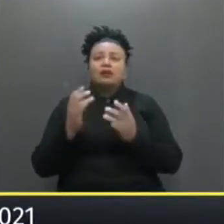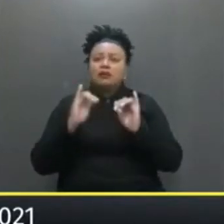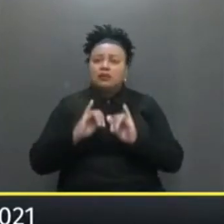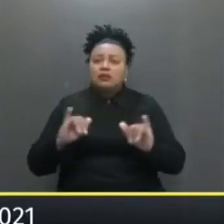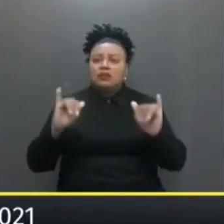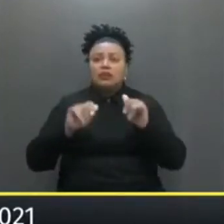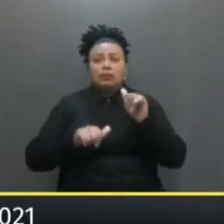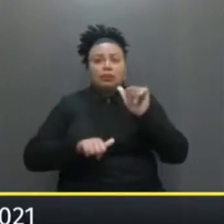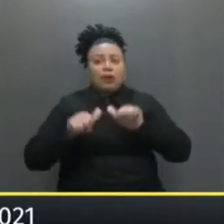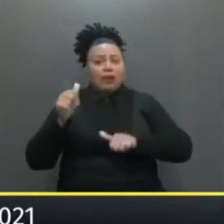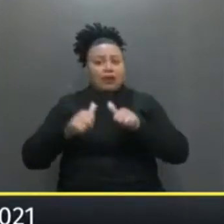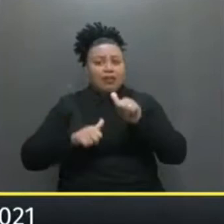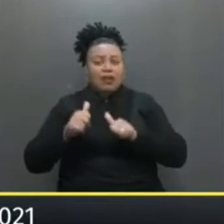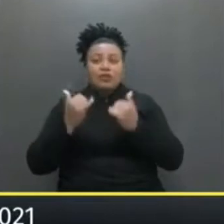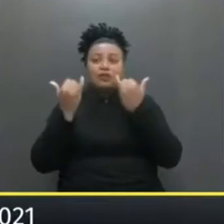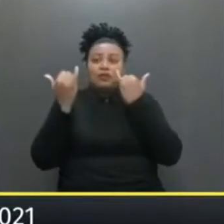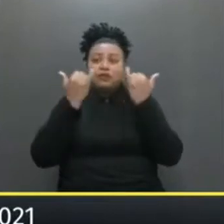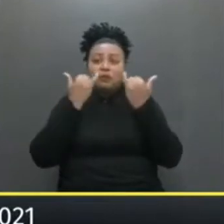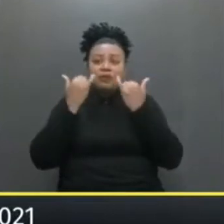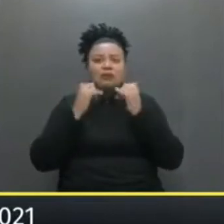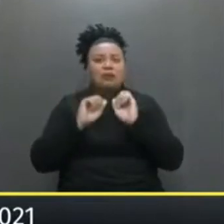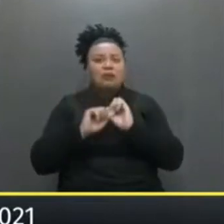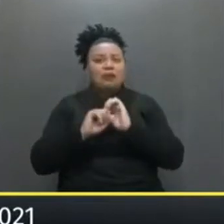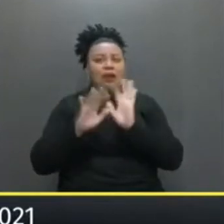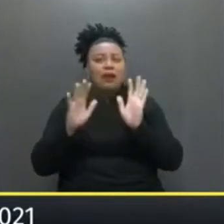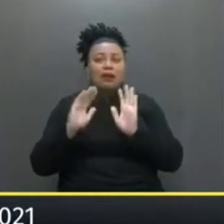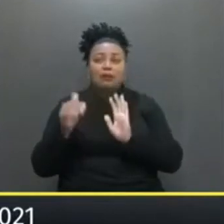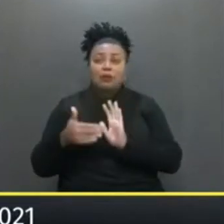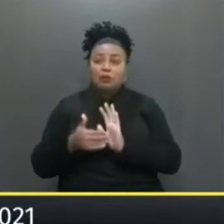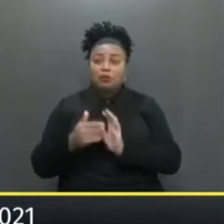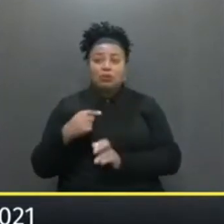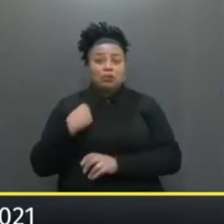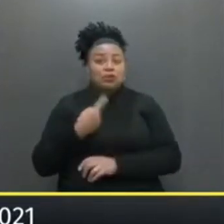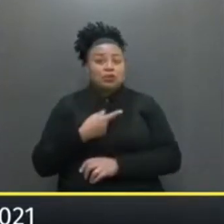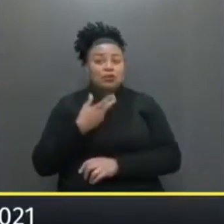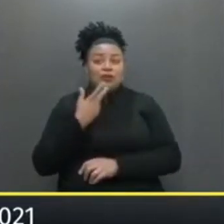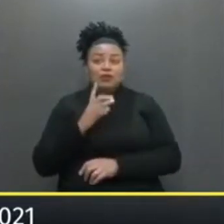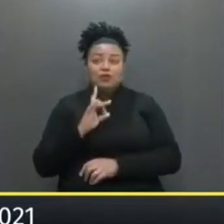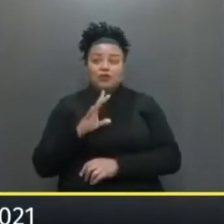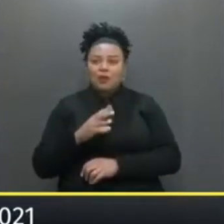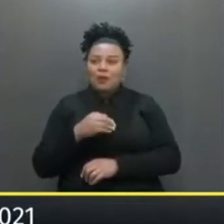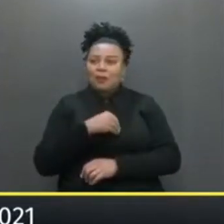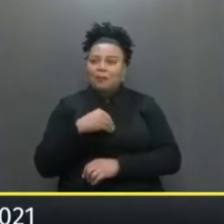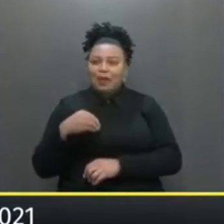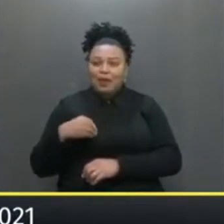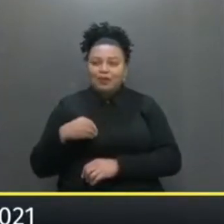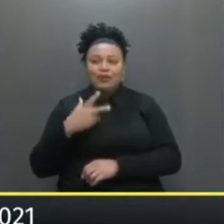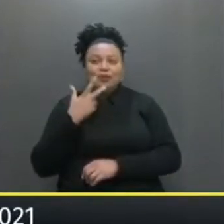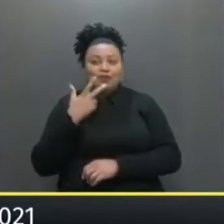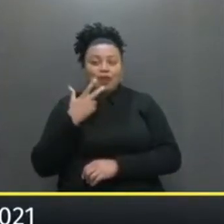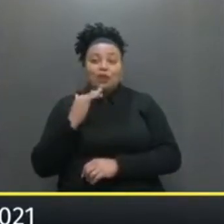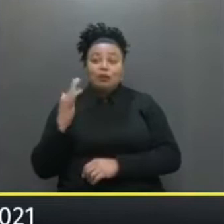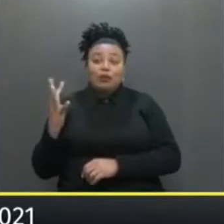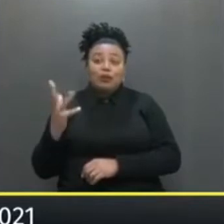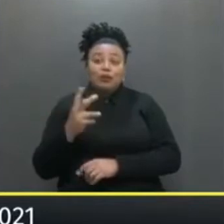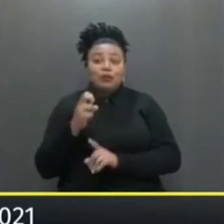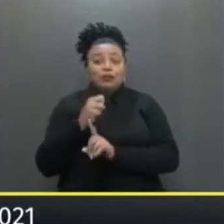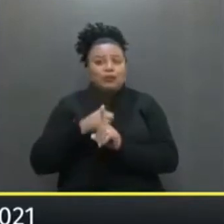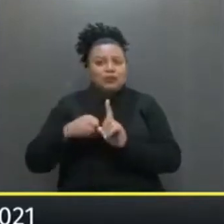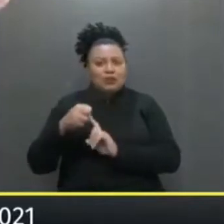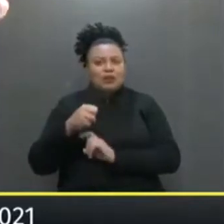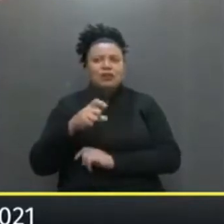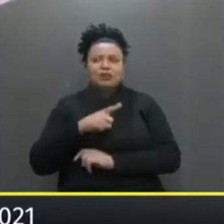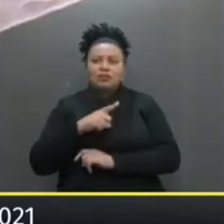Informação De qualidade E informação Clara Para todos Nós não estamos Falando apenas Para os médicos Nós temos Que falar Para toda a sociedade